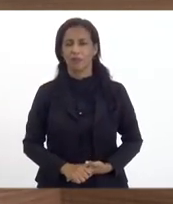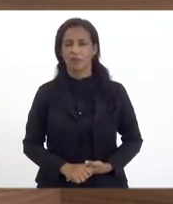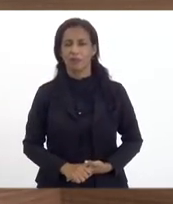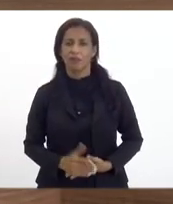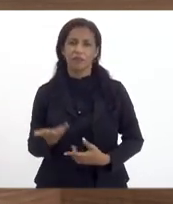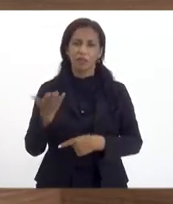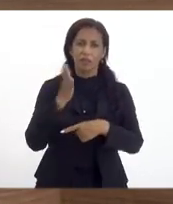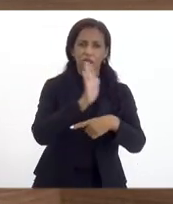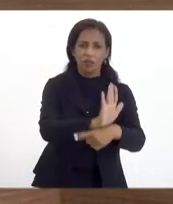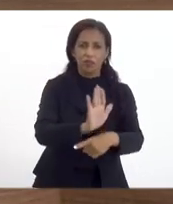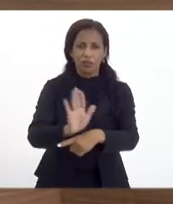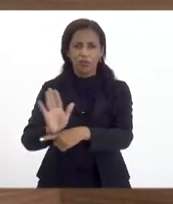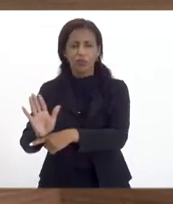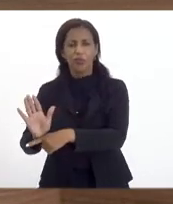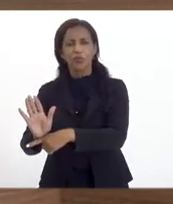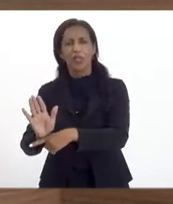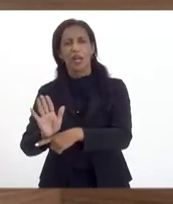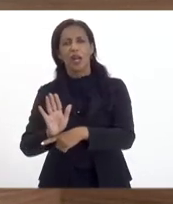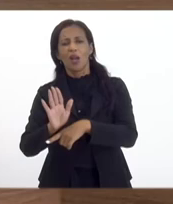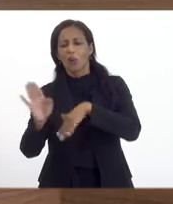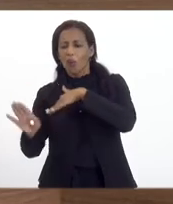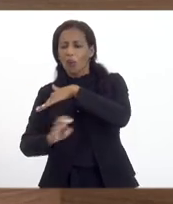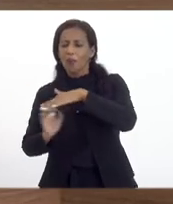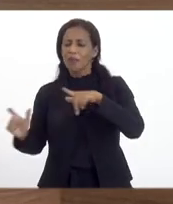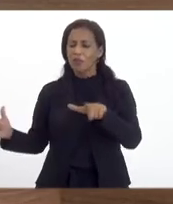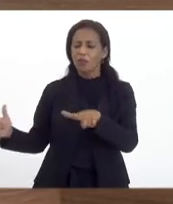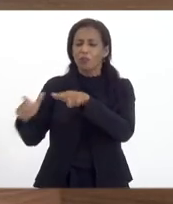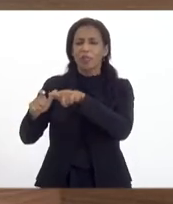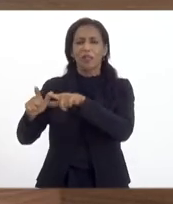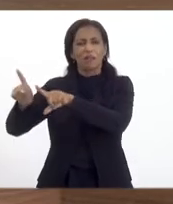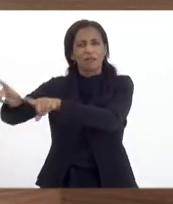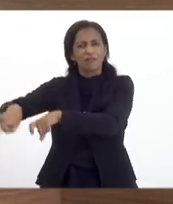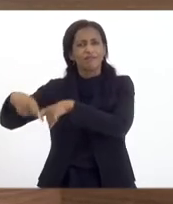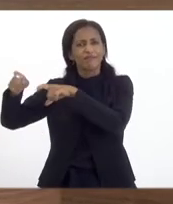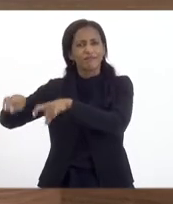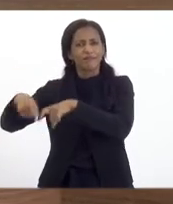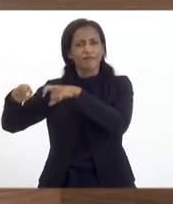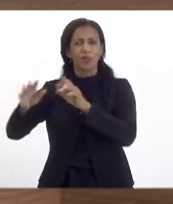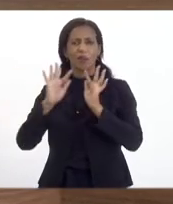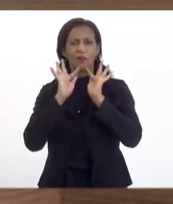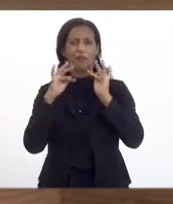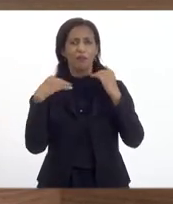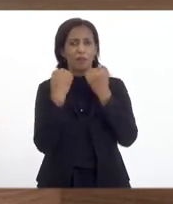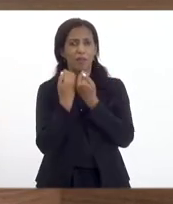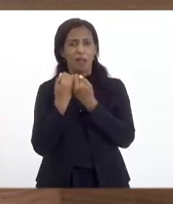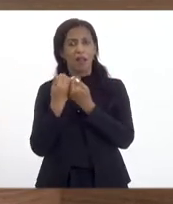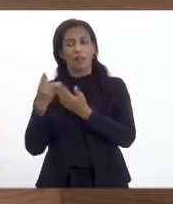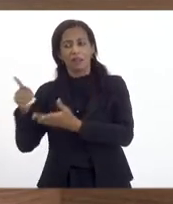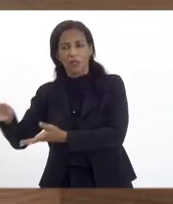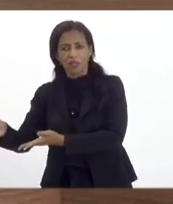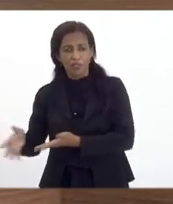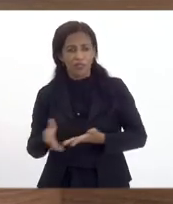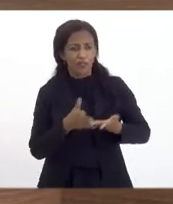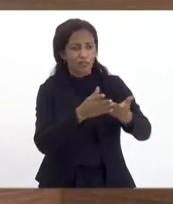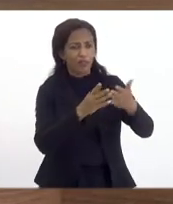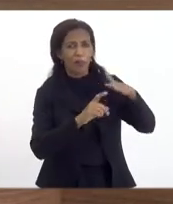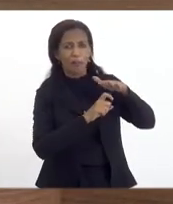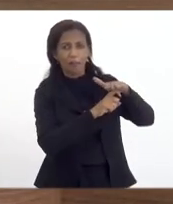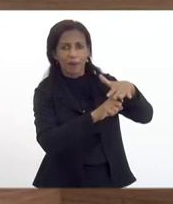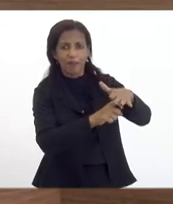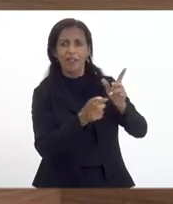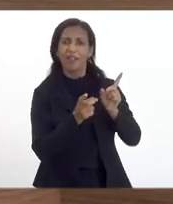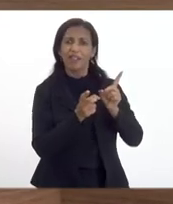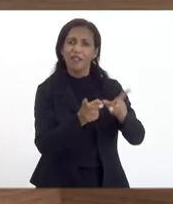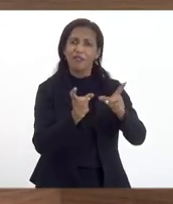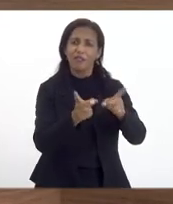contribuir com os pequenos produtores da agricultura familiar. Então, eles vão para lá e vendem os produtos deles nessa feira que é um